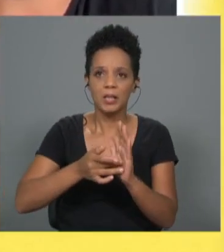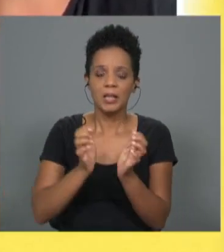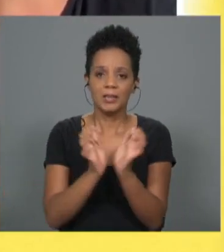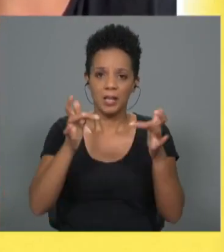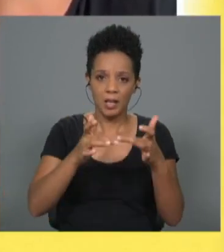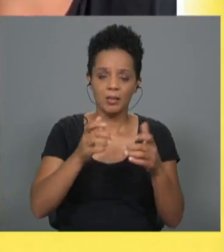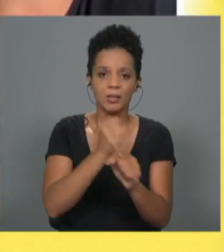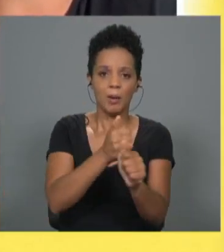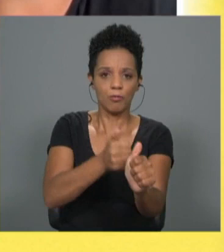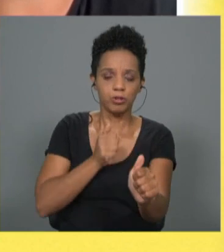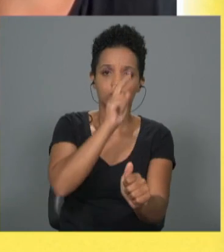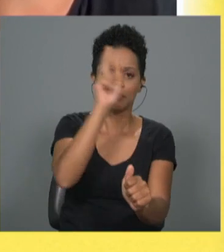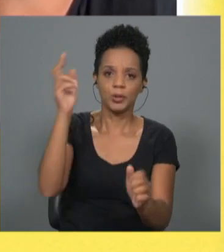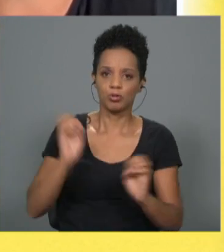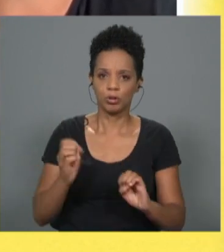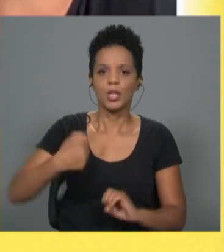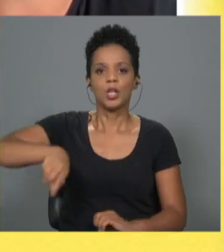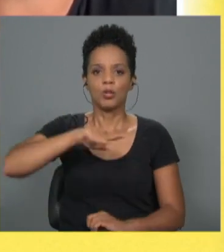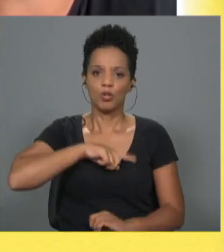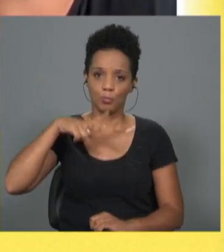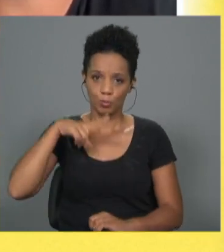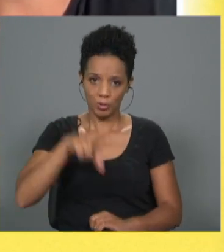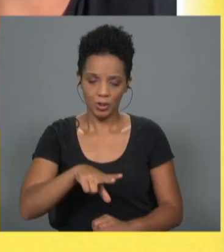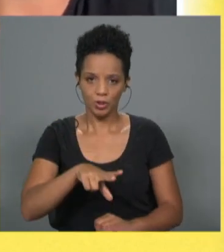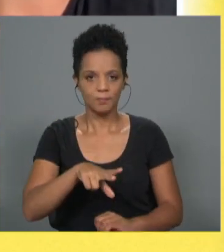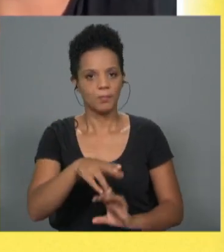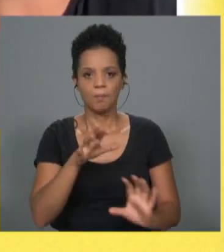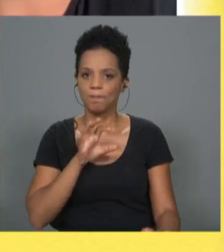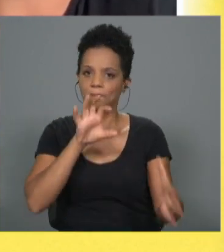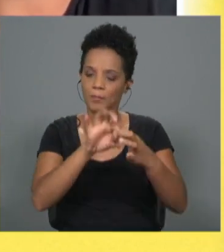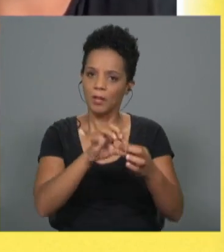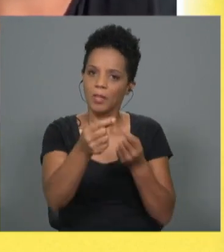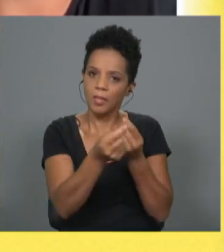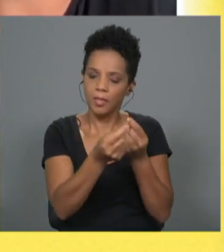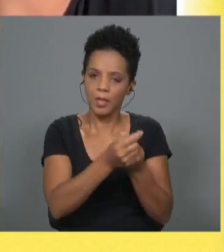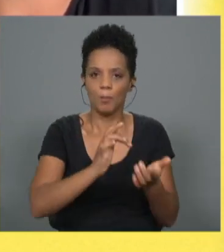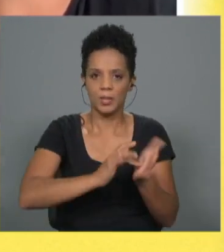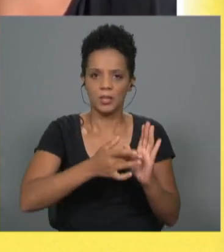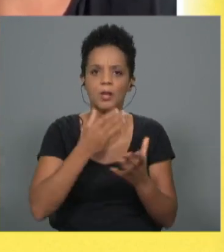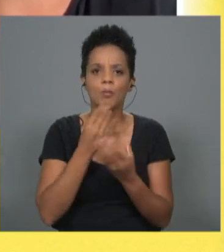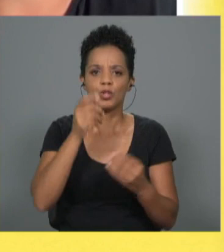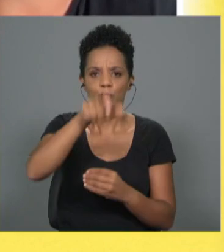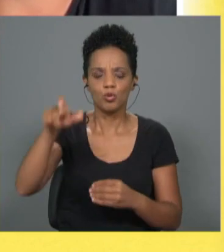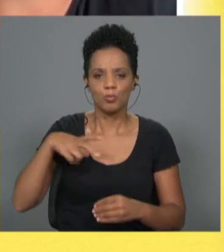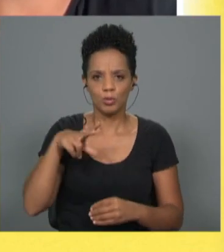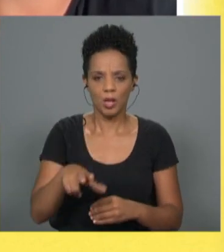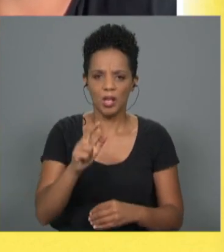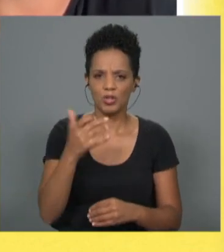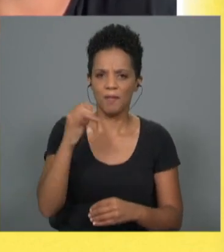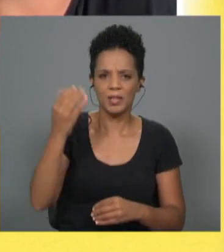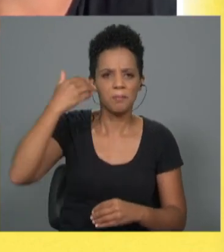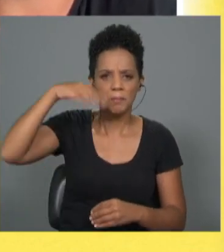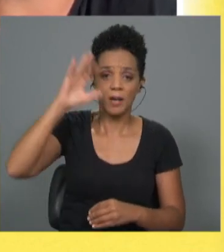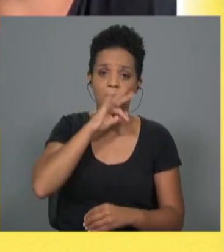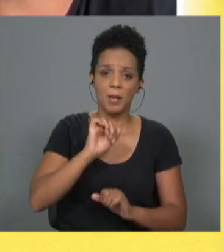Nós, portugueses, temos uma conexão muito próxima com o Brasil, muitos portugueses aqui em Pipa, que já vieram há mais de 20 anos, a minha própria